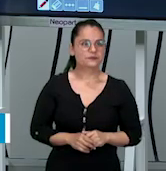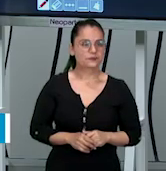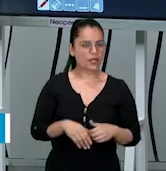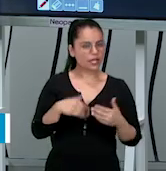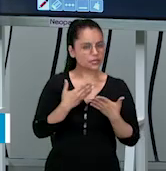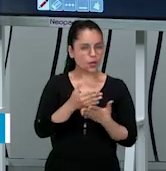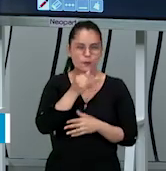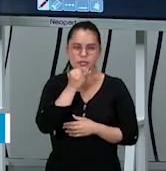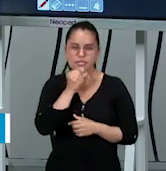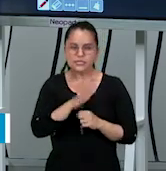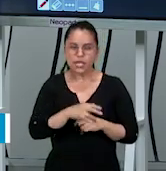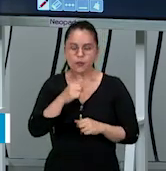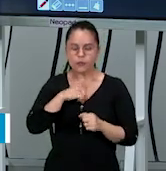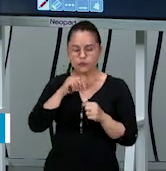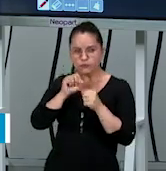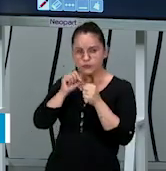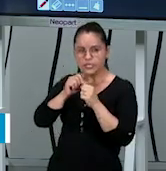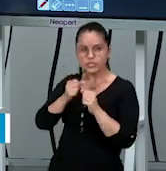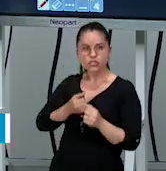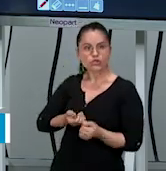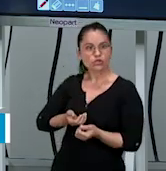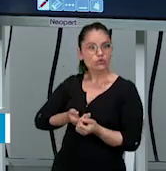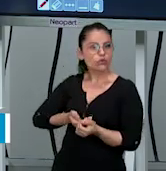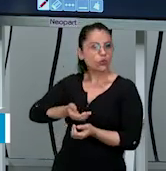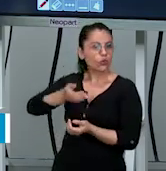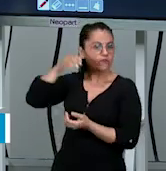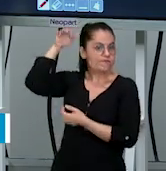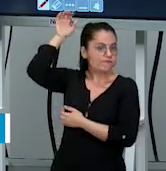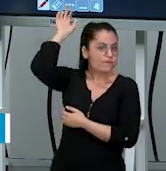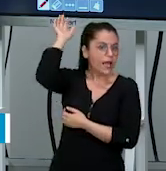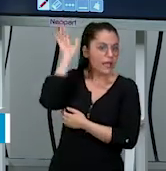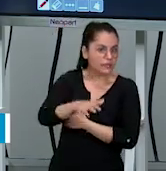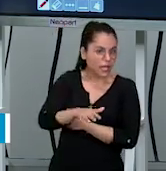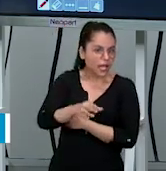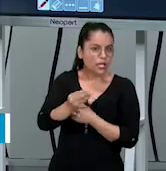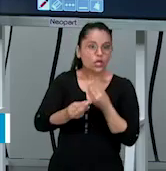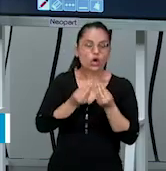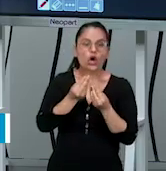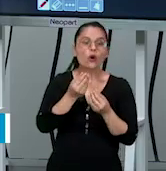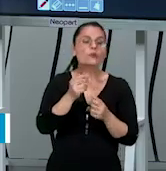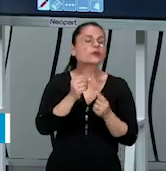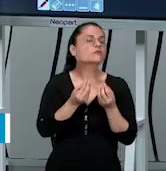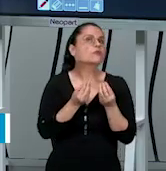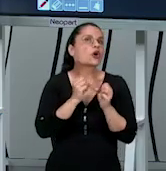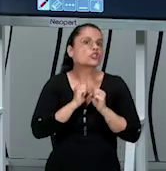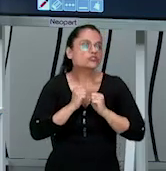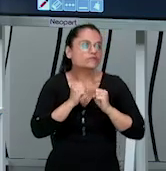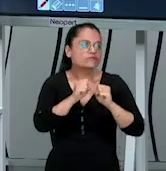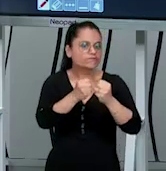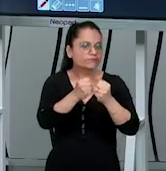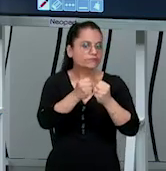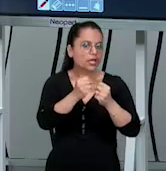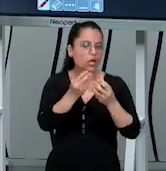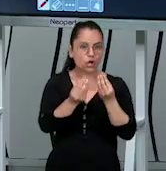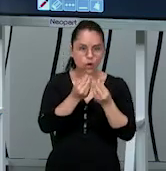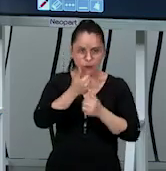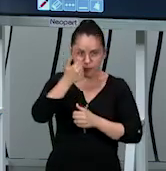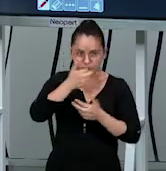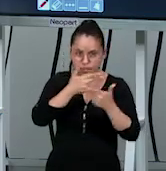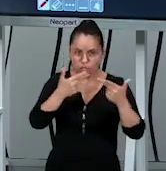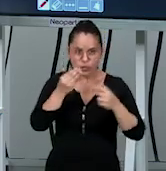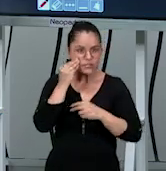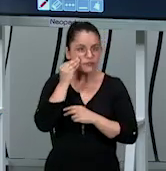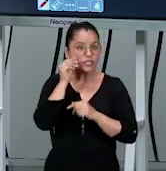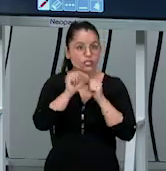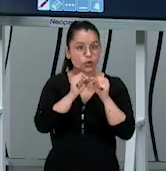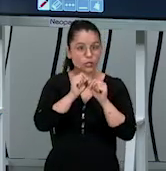Vamos supor que eu fiz o ataque. O que o meu adversário pode fazer para essa bola não cair no campo? Ele vai tentar uma primeira coisa. A primeira coisa que ele